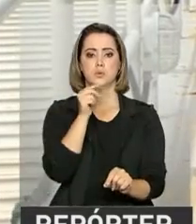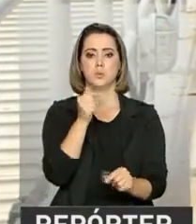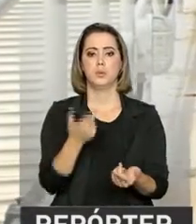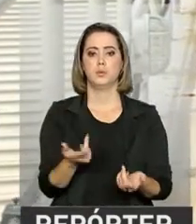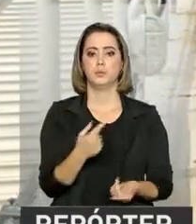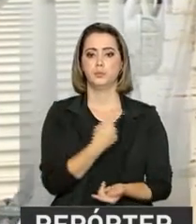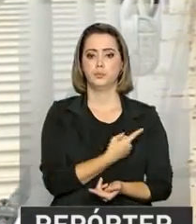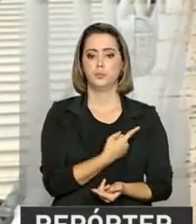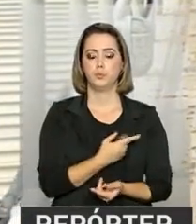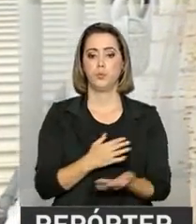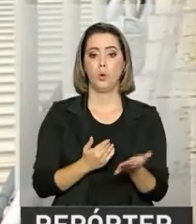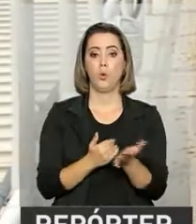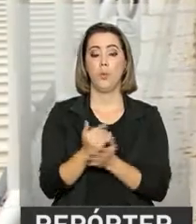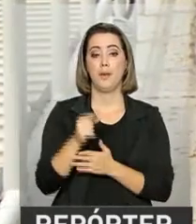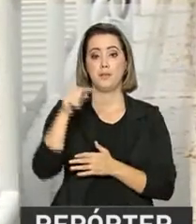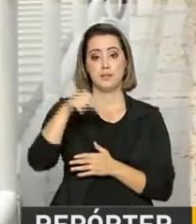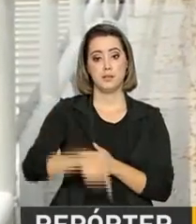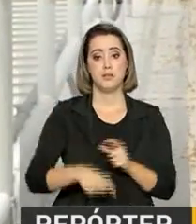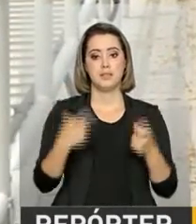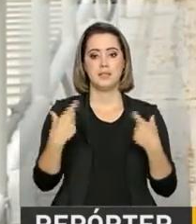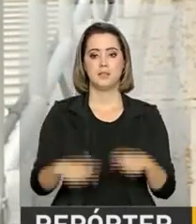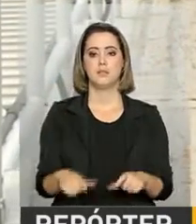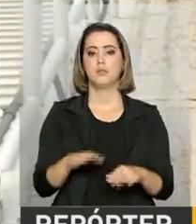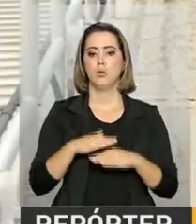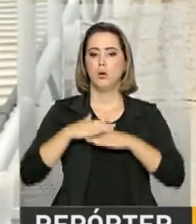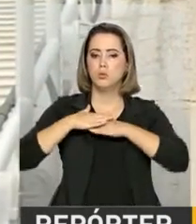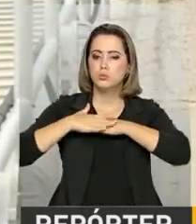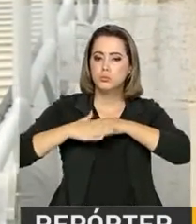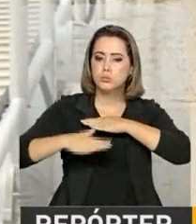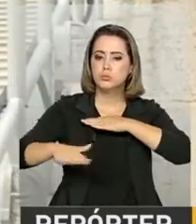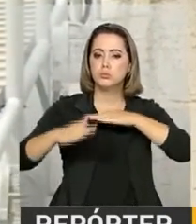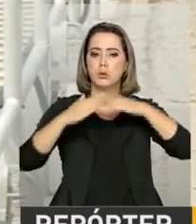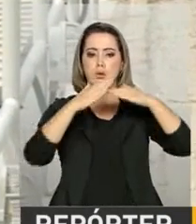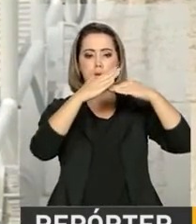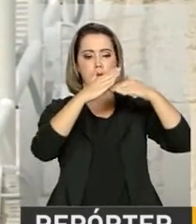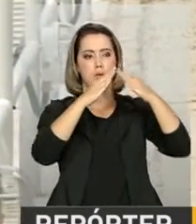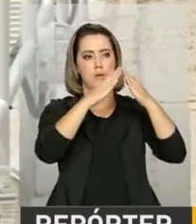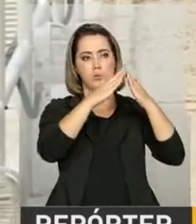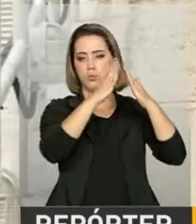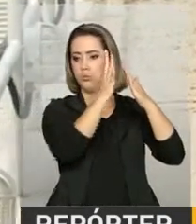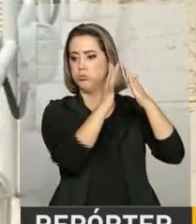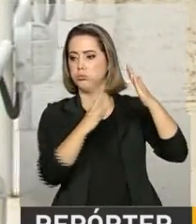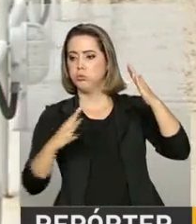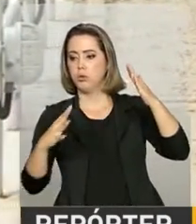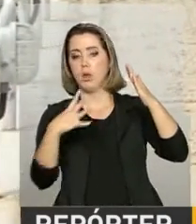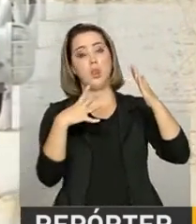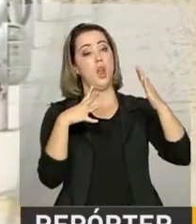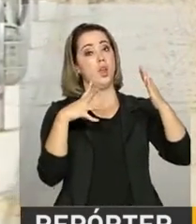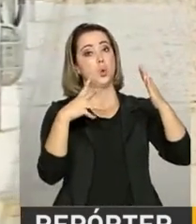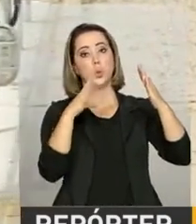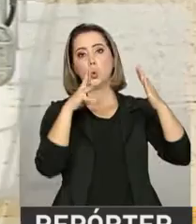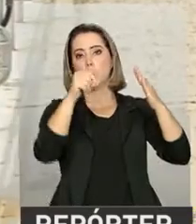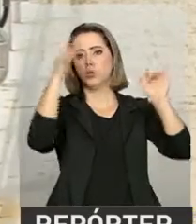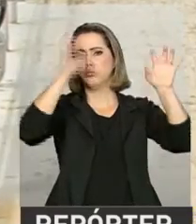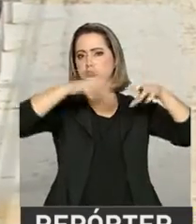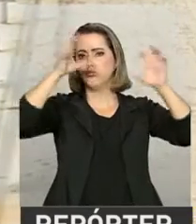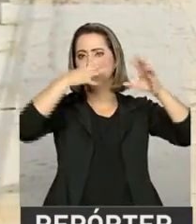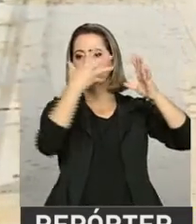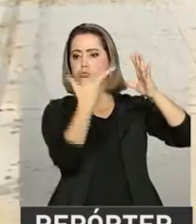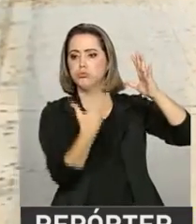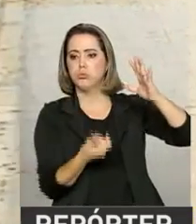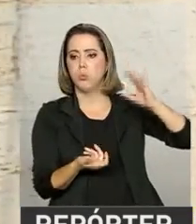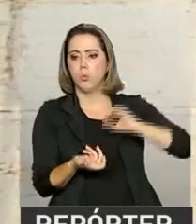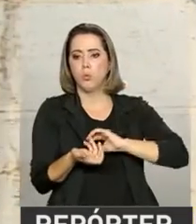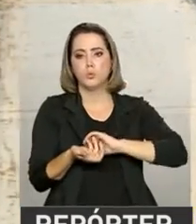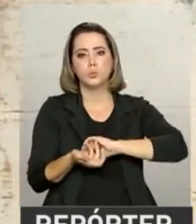Tudo começa aqui, nessa cobertura. Cada telhado desse tem uma calha, que coleta toda a água da chuva. Essas